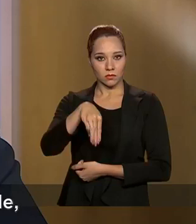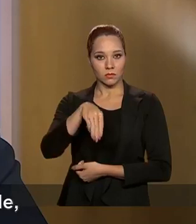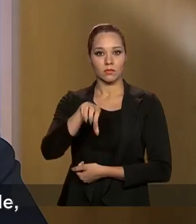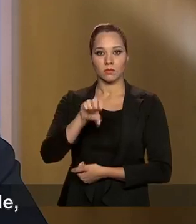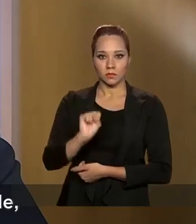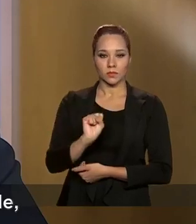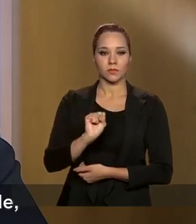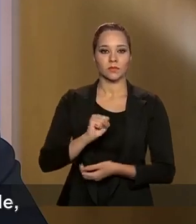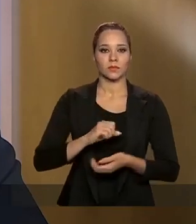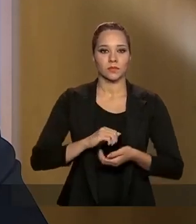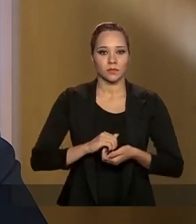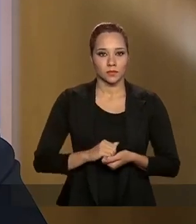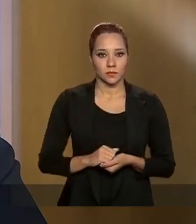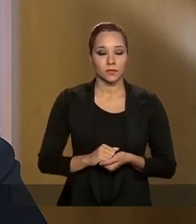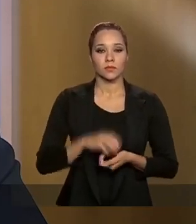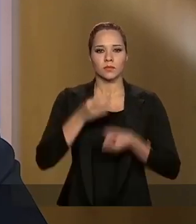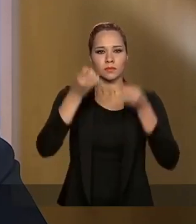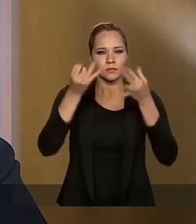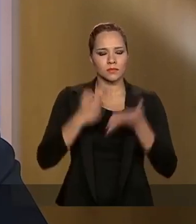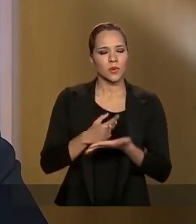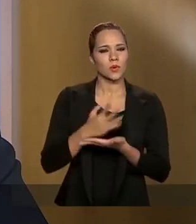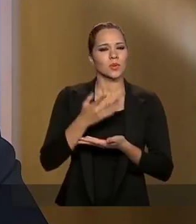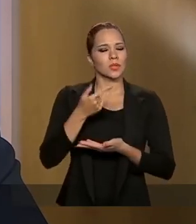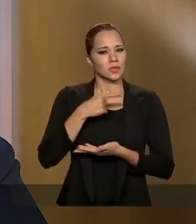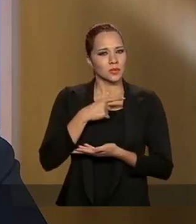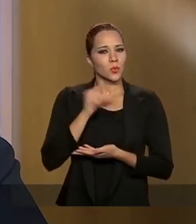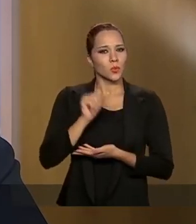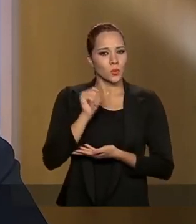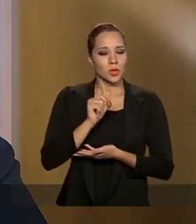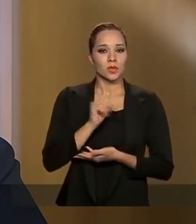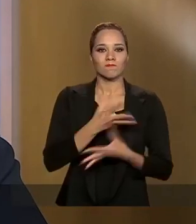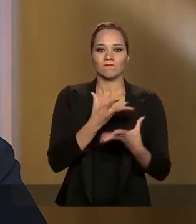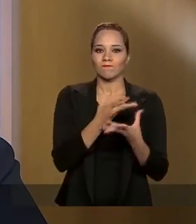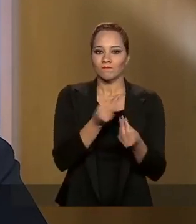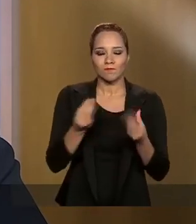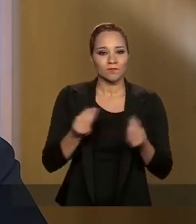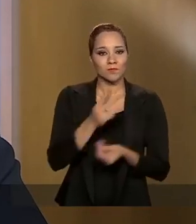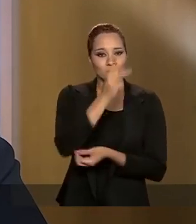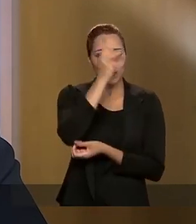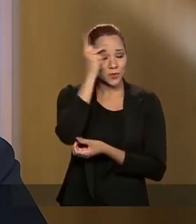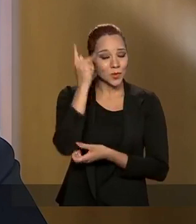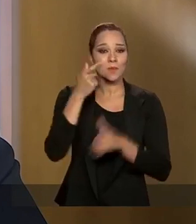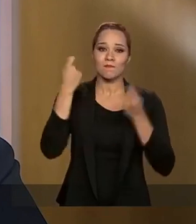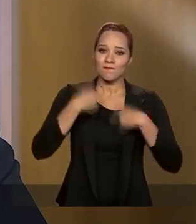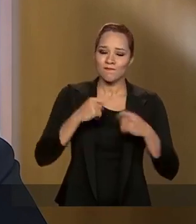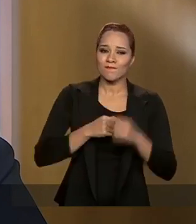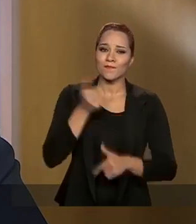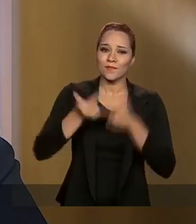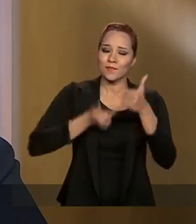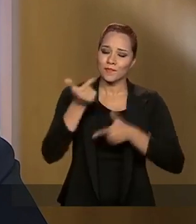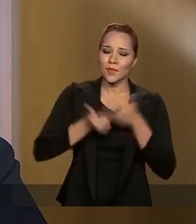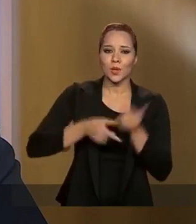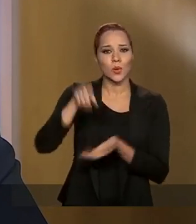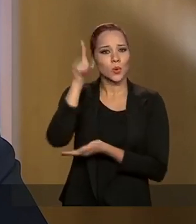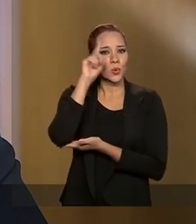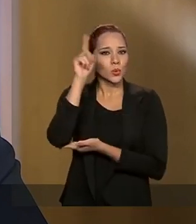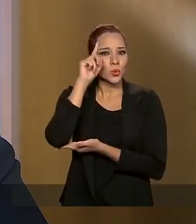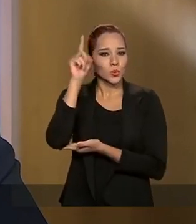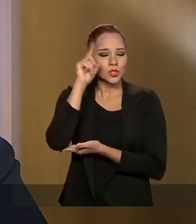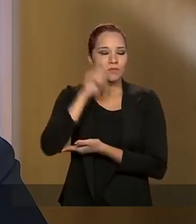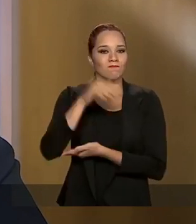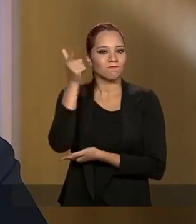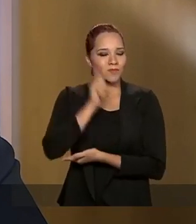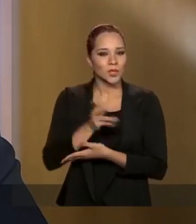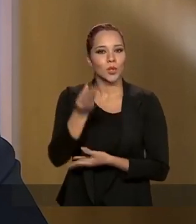Mundial da Saúde, disse saber que muitas pessoas, de fato, têm que trabalhar todos os dias para